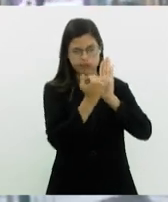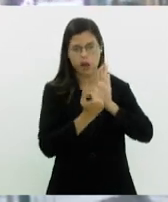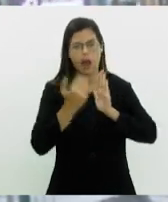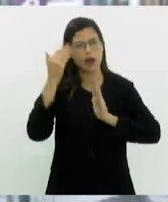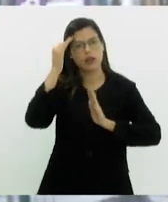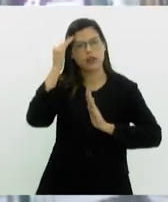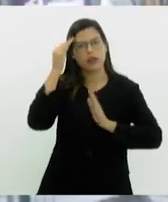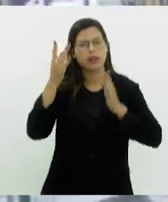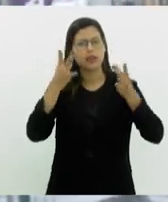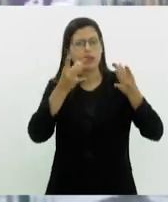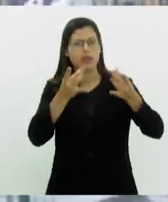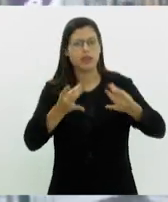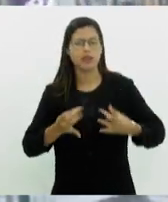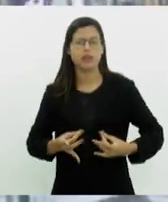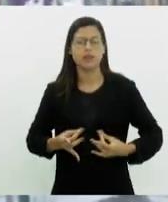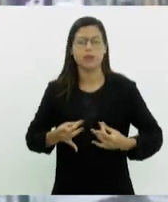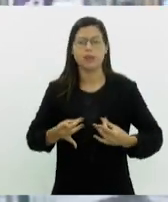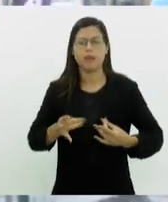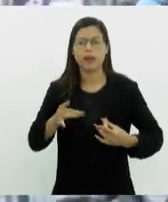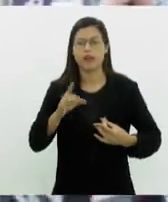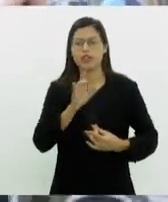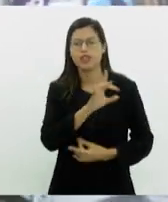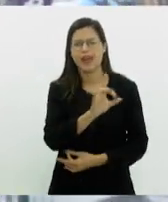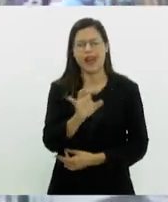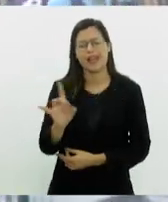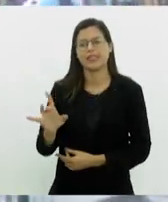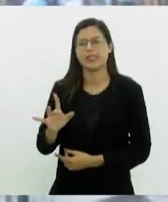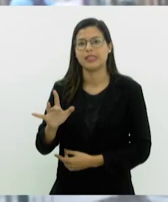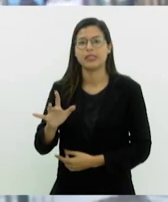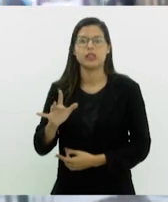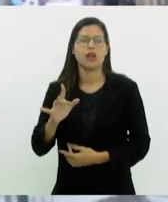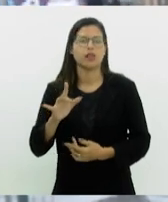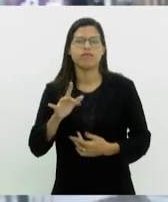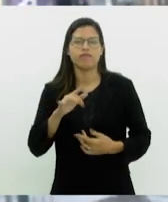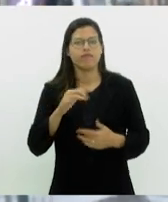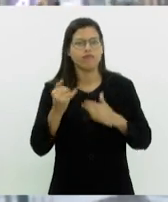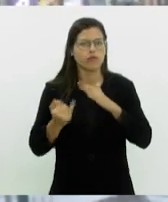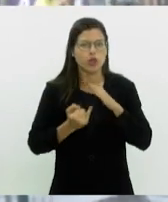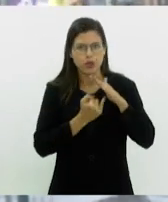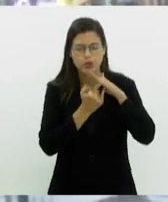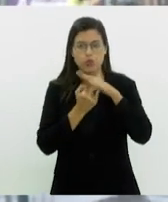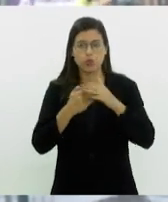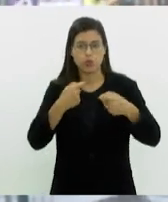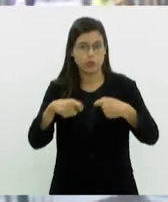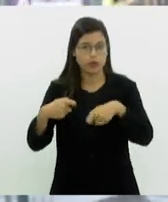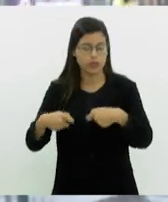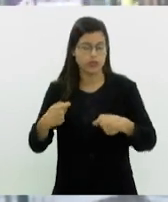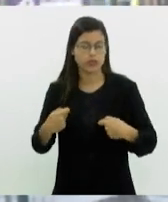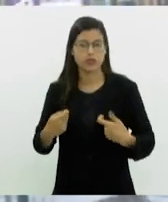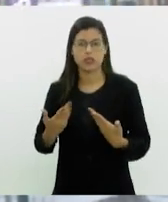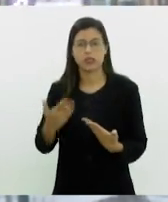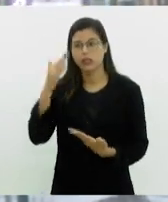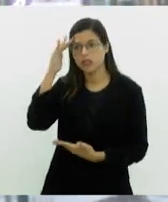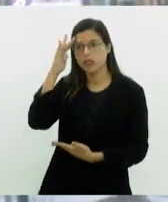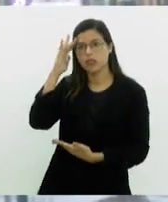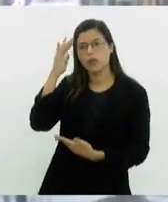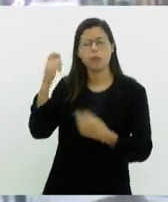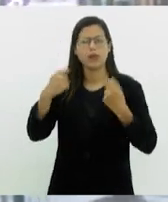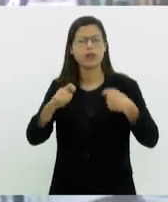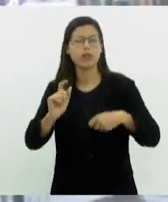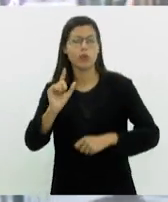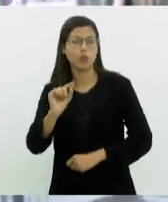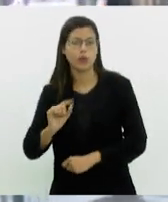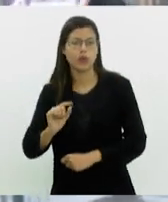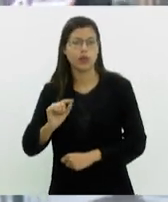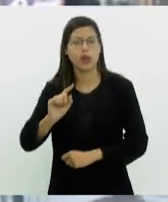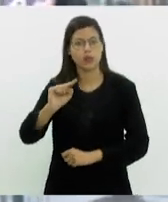detalhadamente cada demanda da ONG, entendendo o que exatamente ela precisa. E